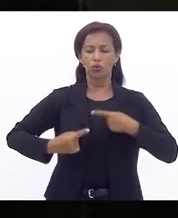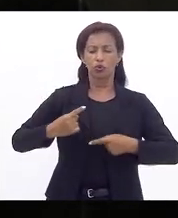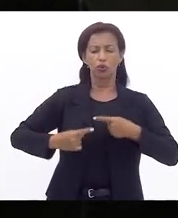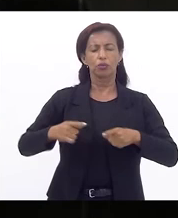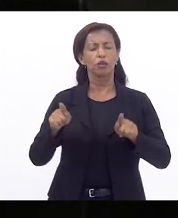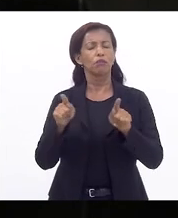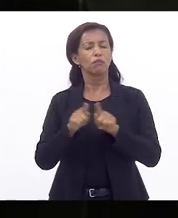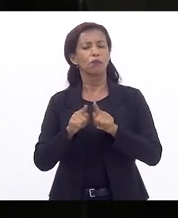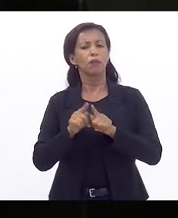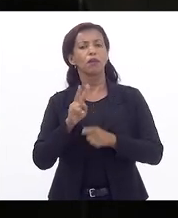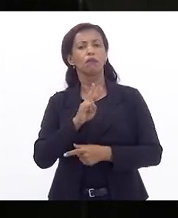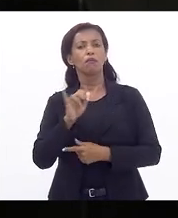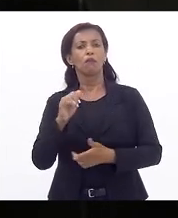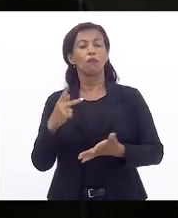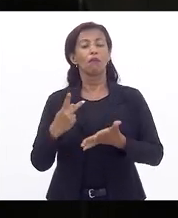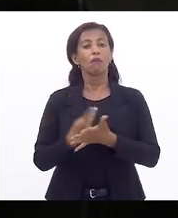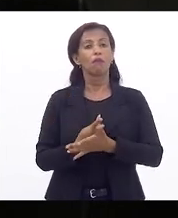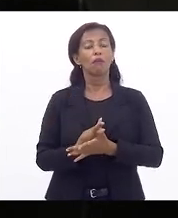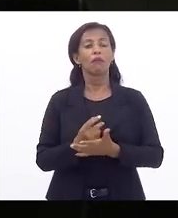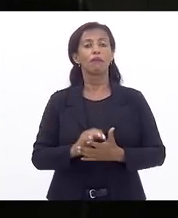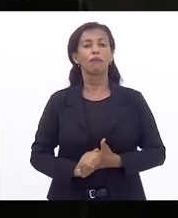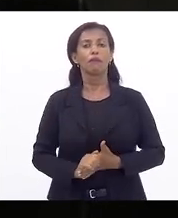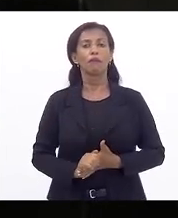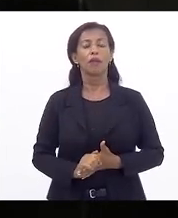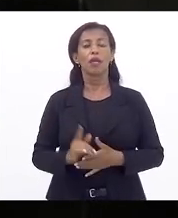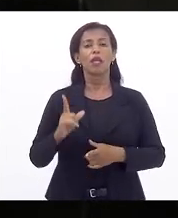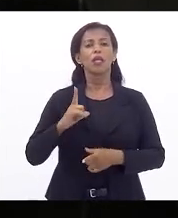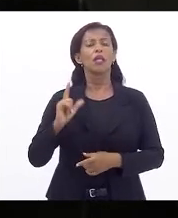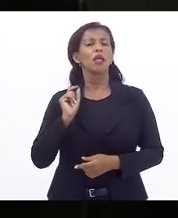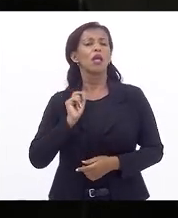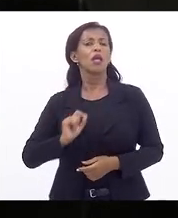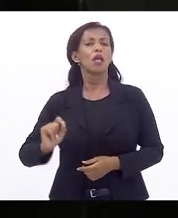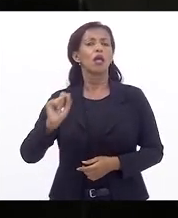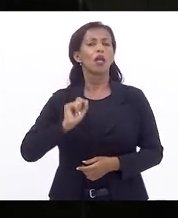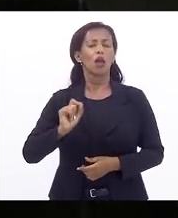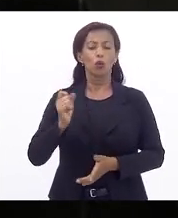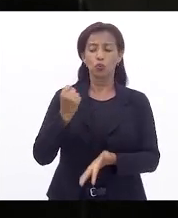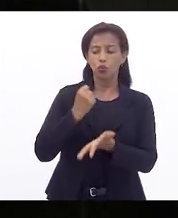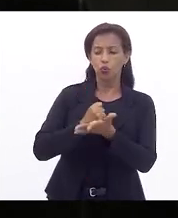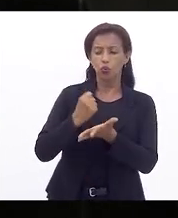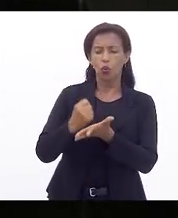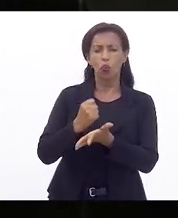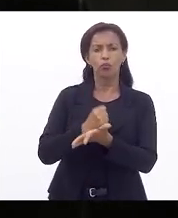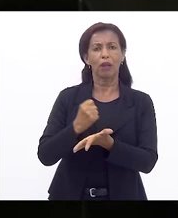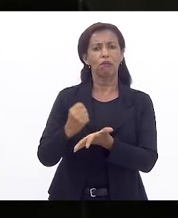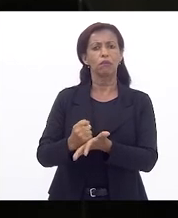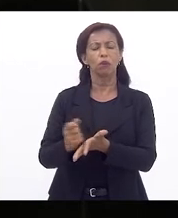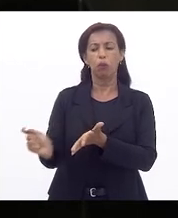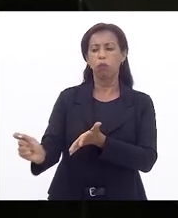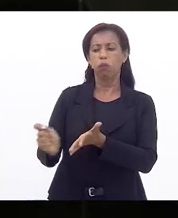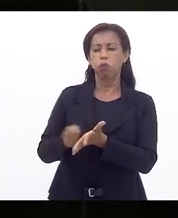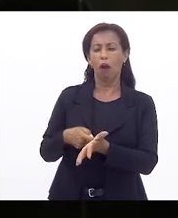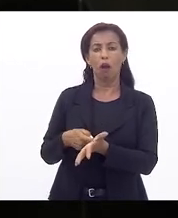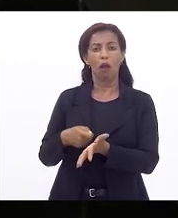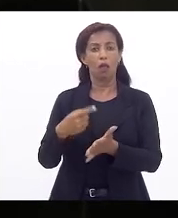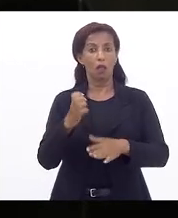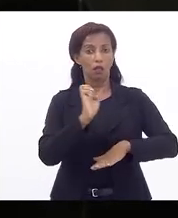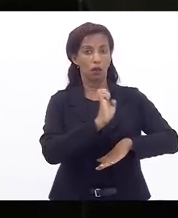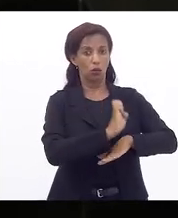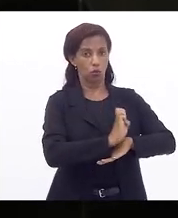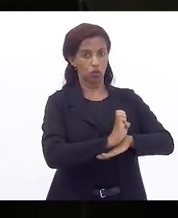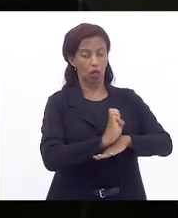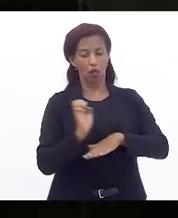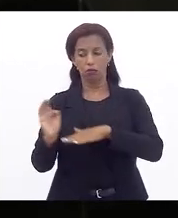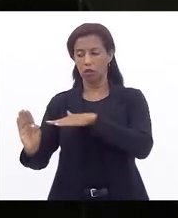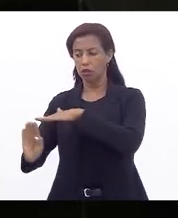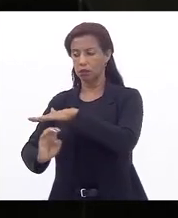feita, que é o indexador dos contratos celebrados entre o Estado e as